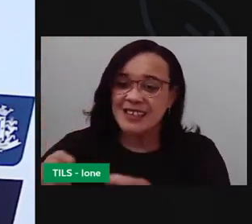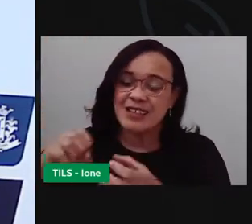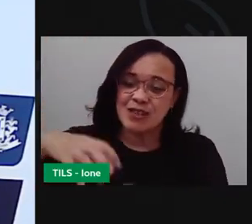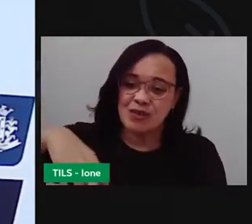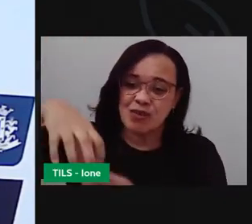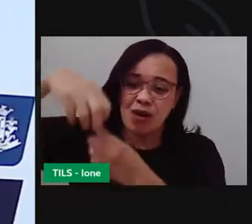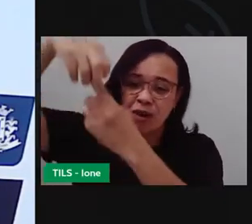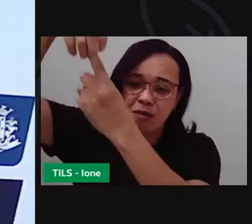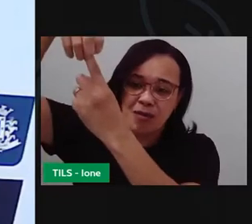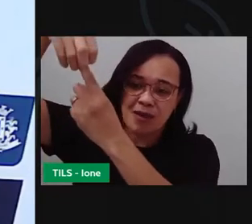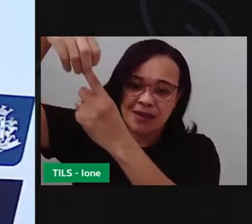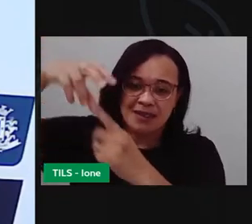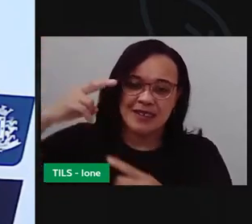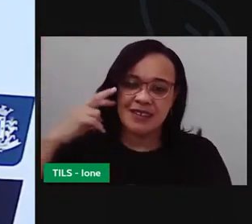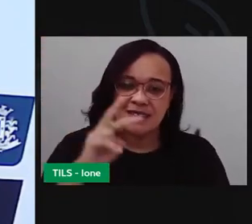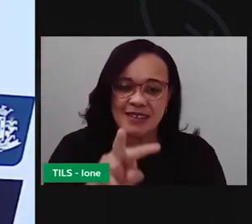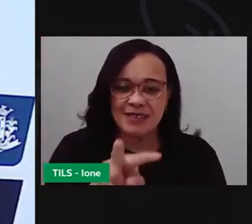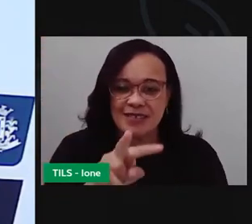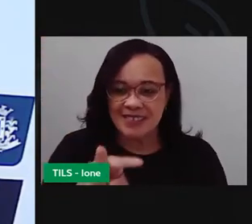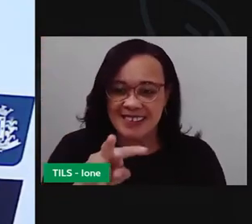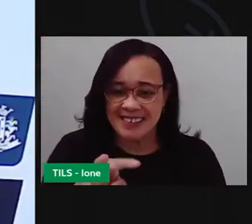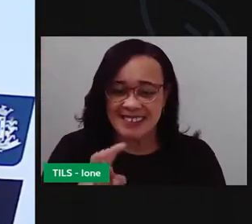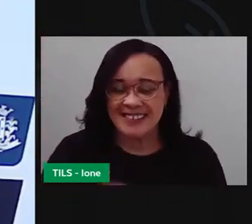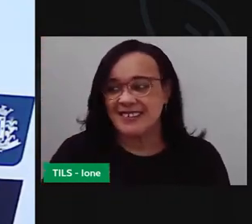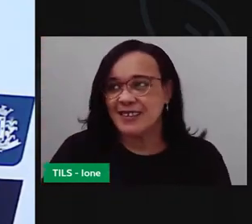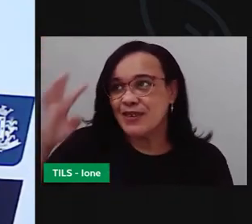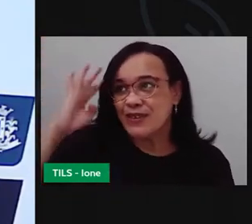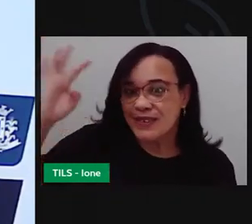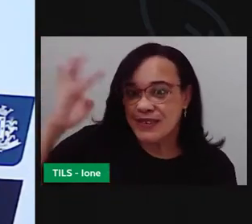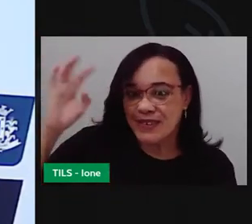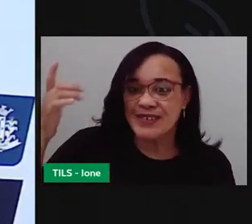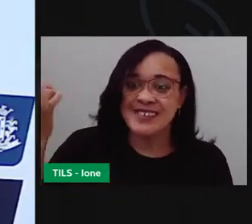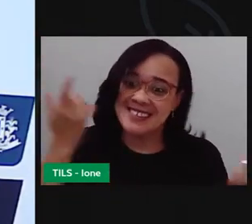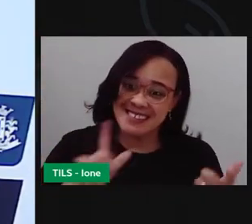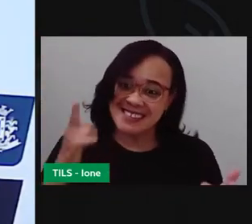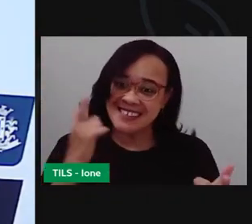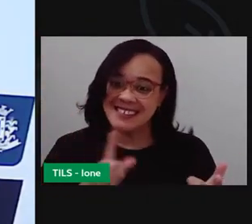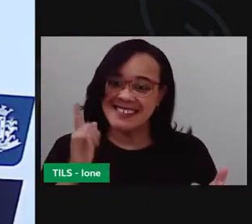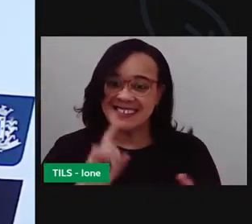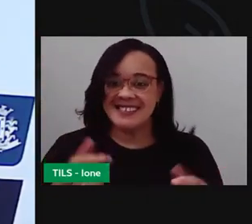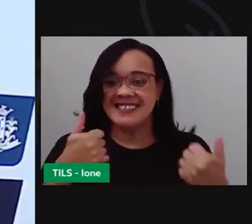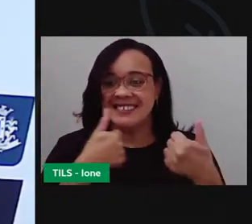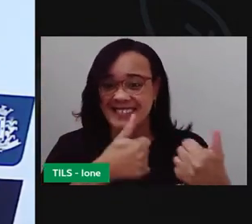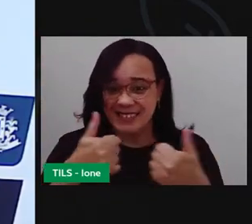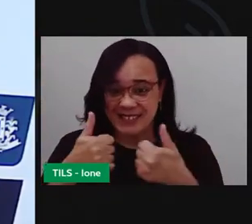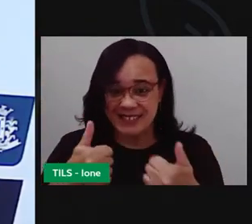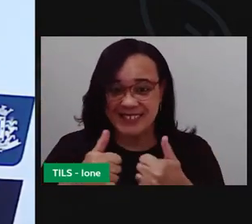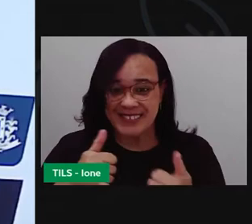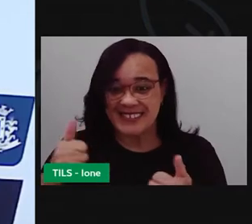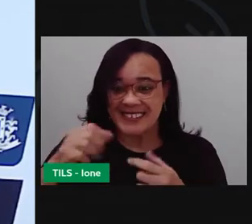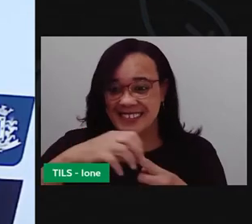Olha aqui o tatu-bola realizando seu funho de cebalão.